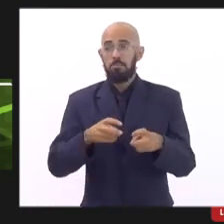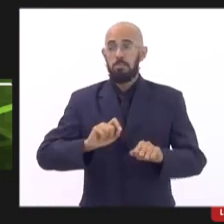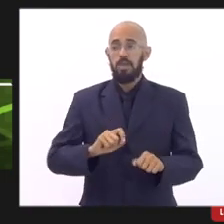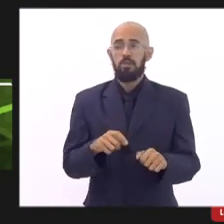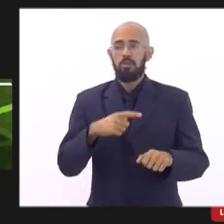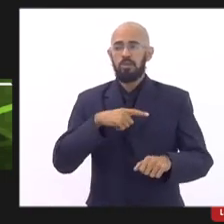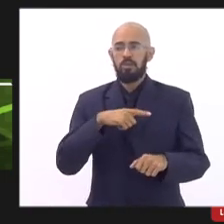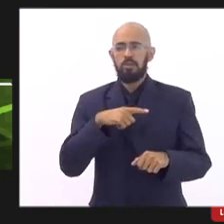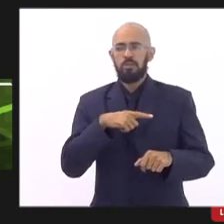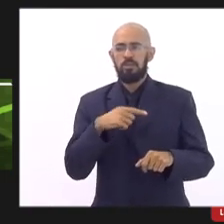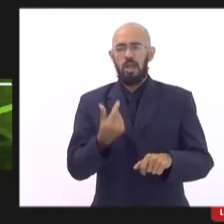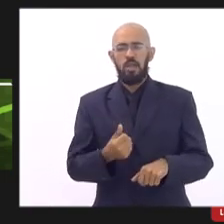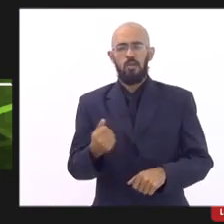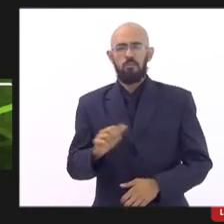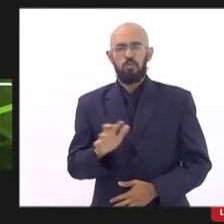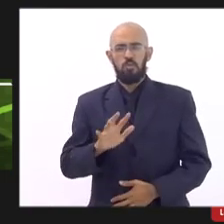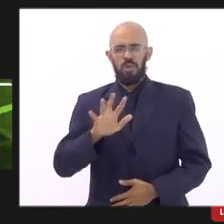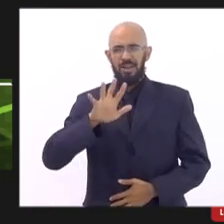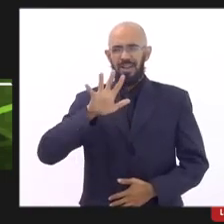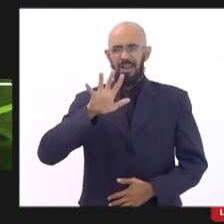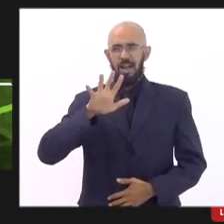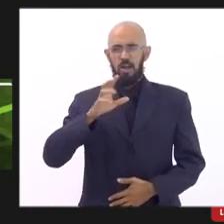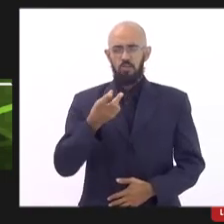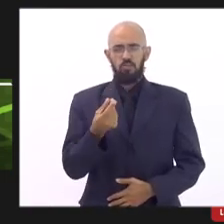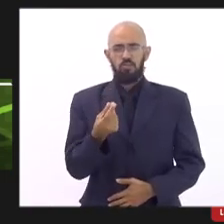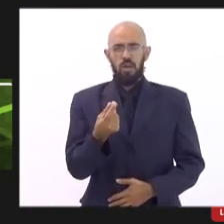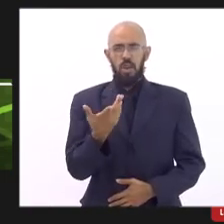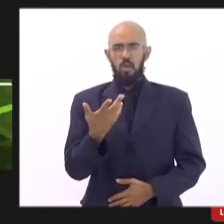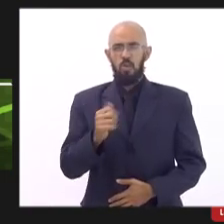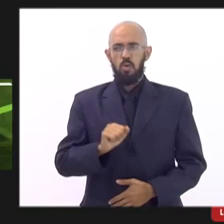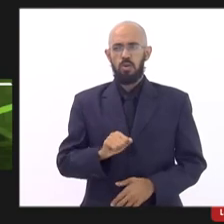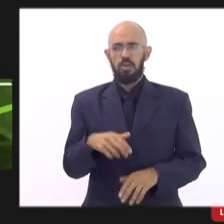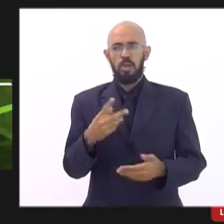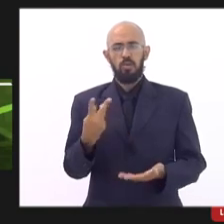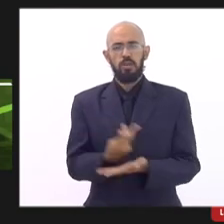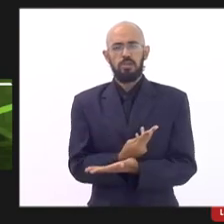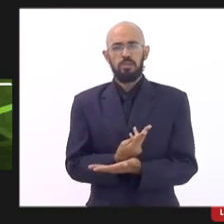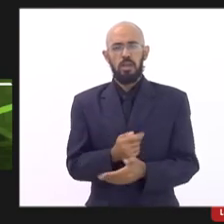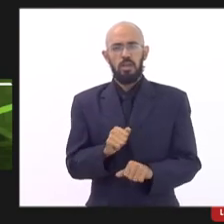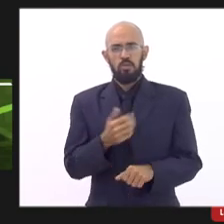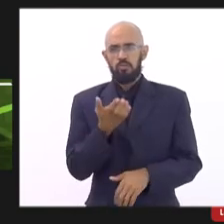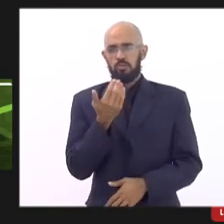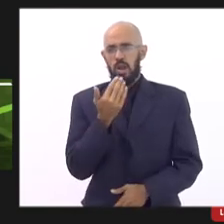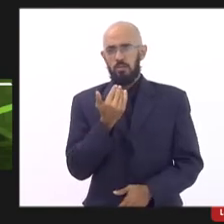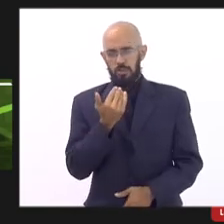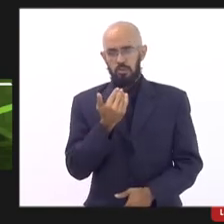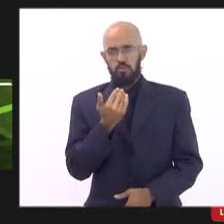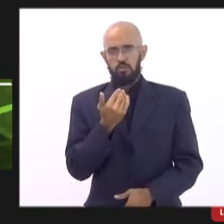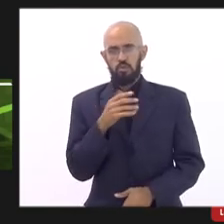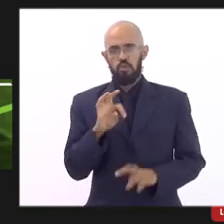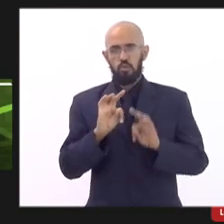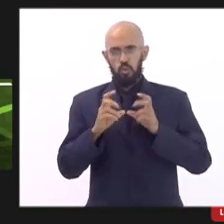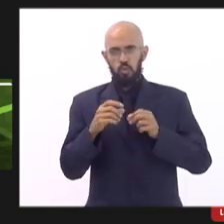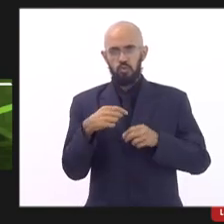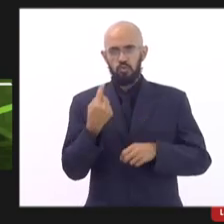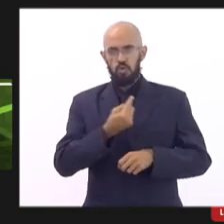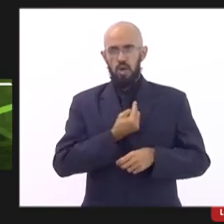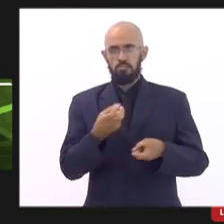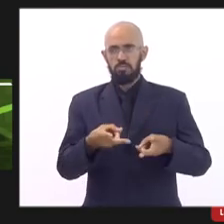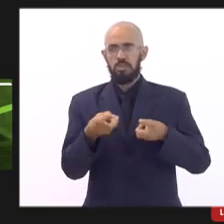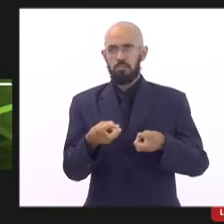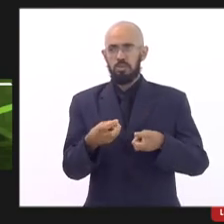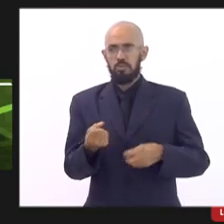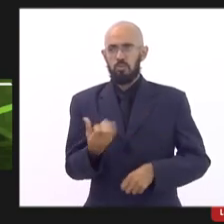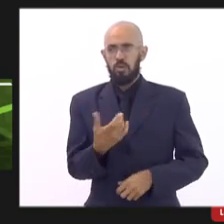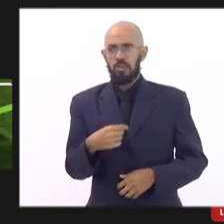os elevados índices inflacionários que tem sido aplicado nos alimentos o que todos nós temos percebido quando nós vamos